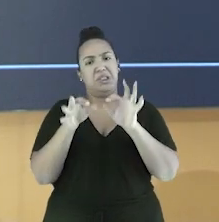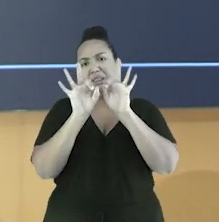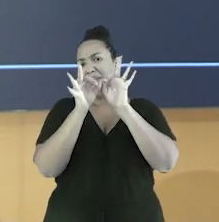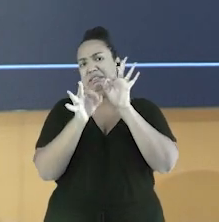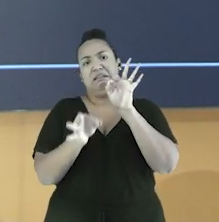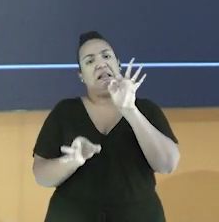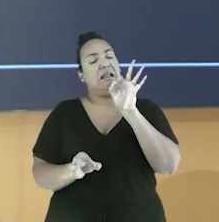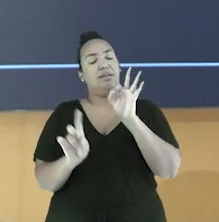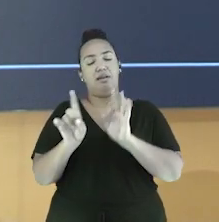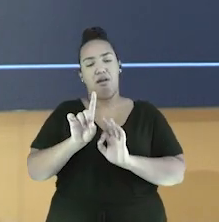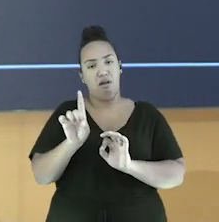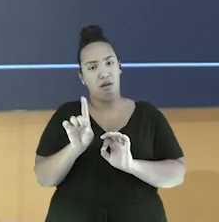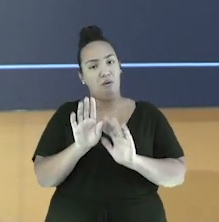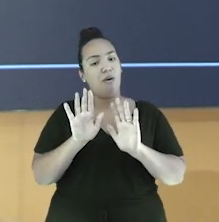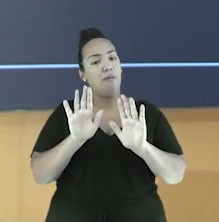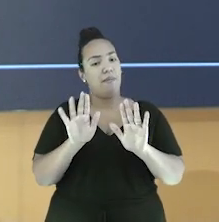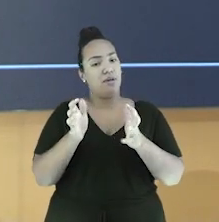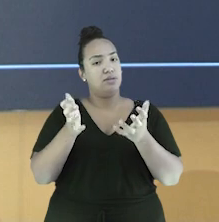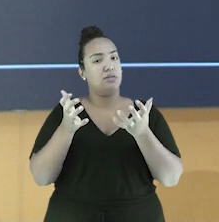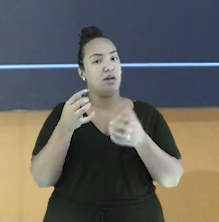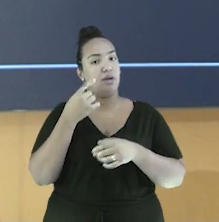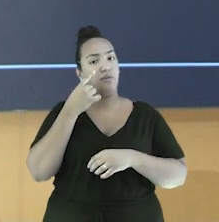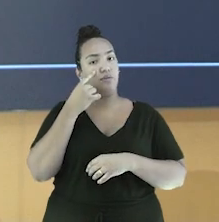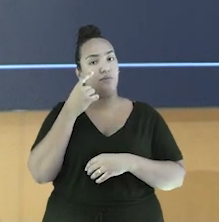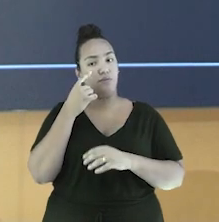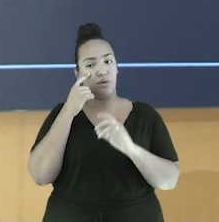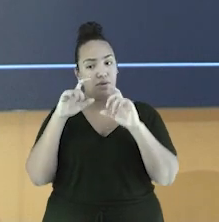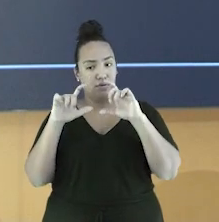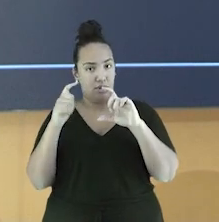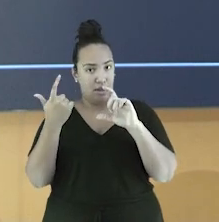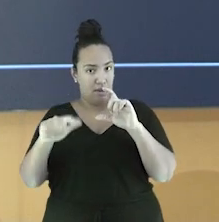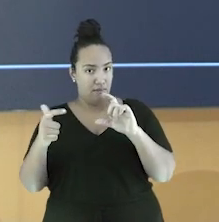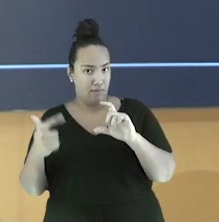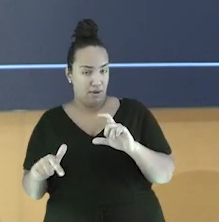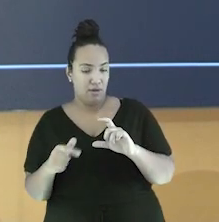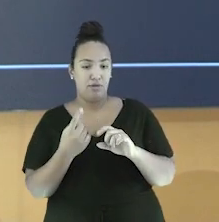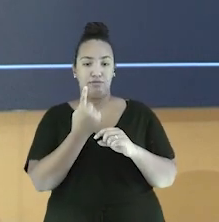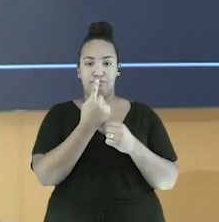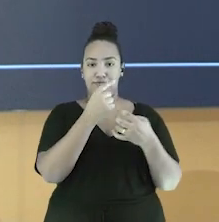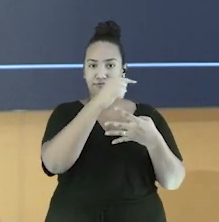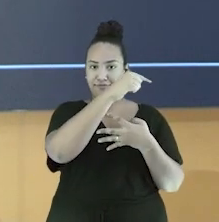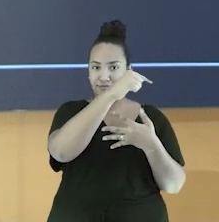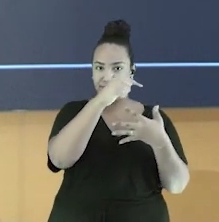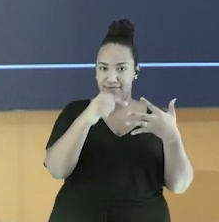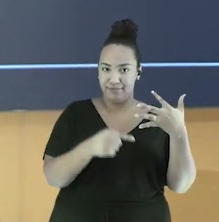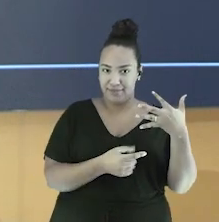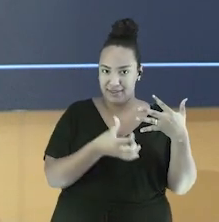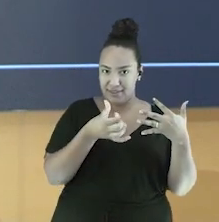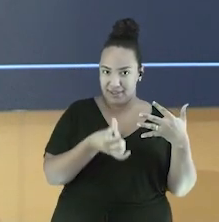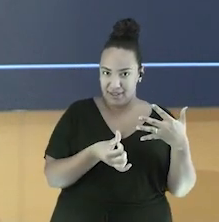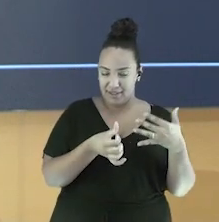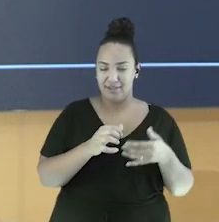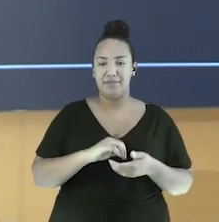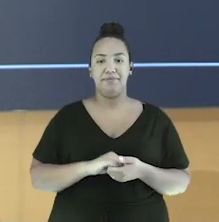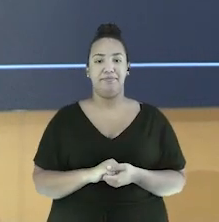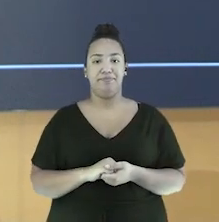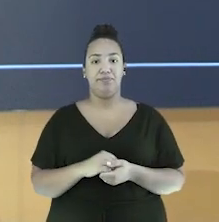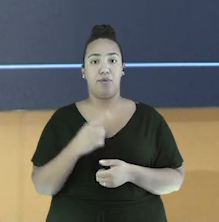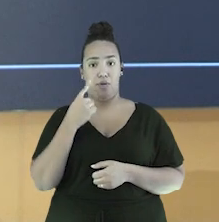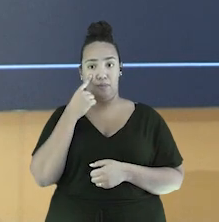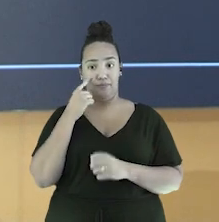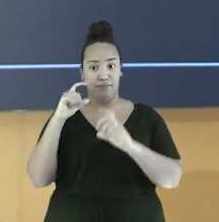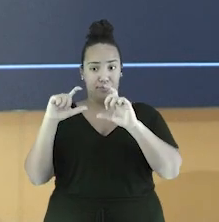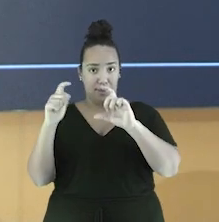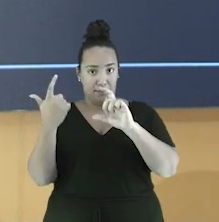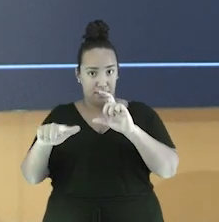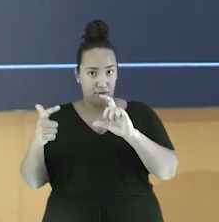a gente cantou. Mas eu quero pelo menos um refrão e uma estrofe. Relembrando, o refrão tem